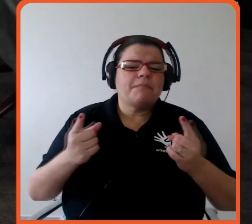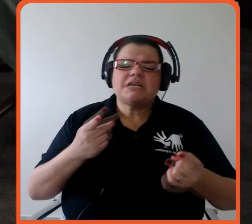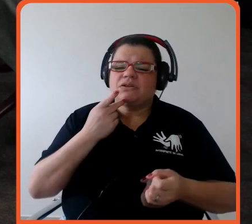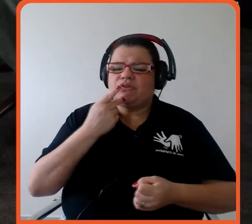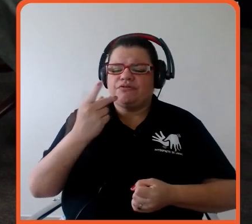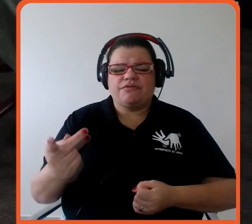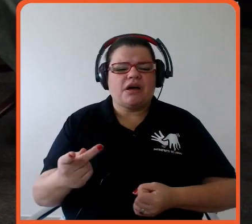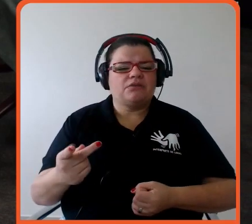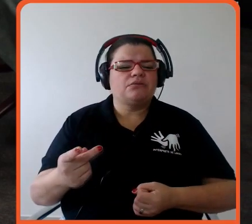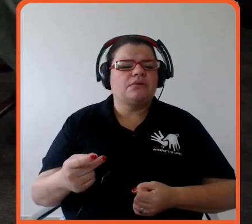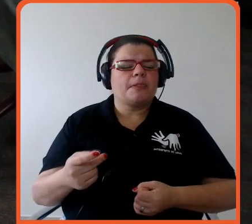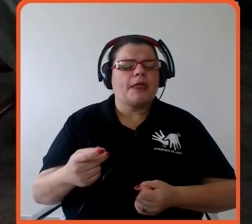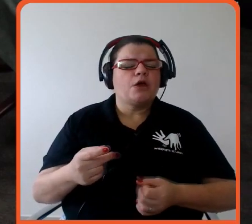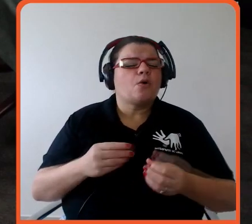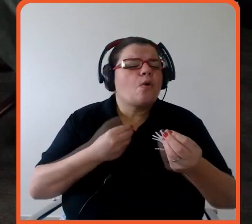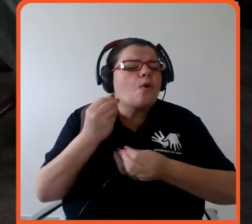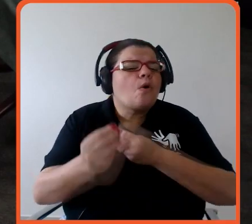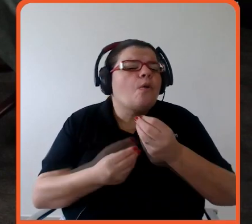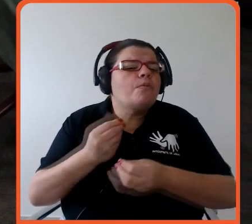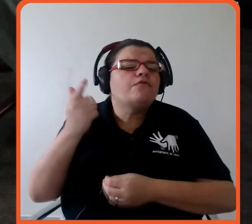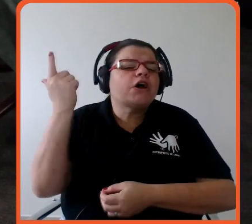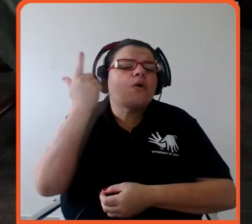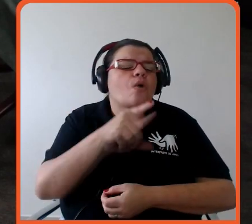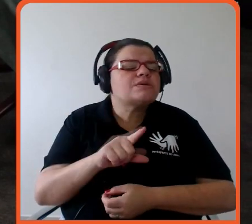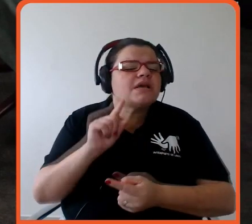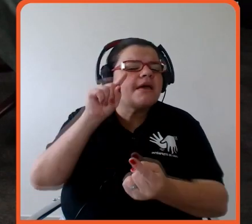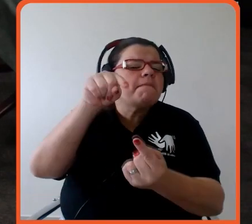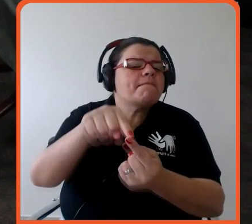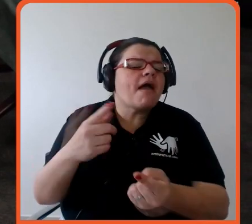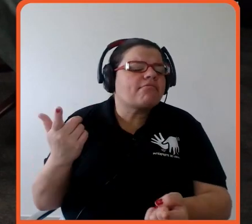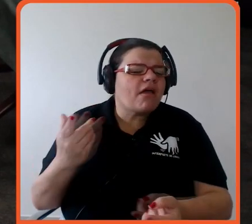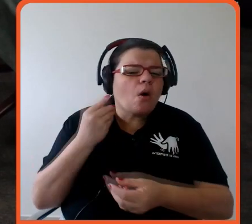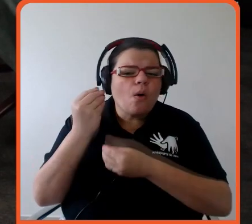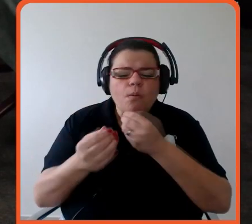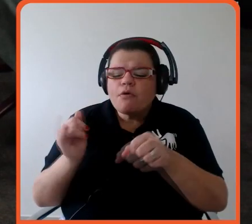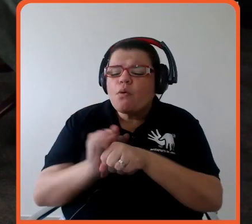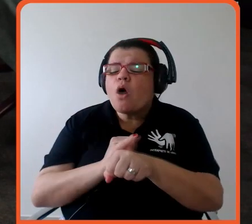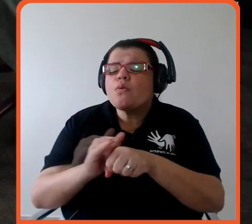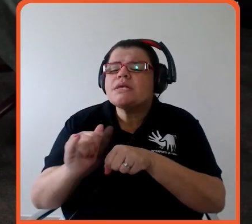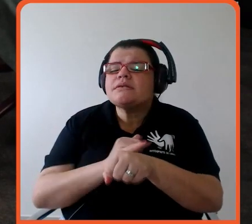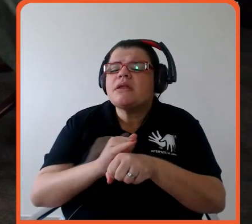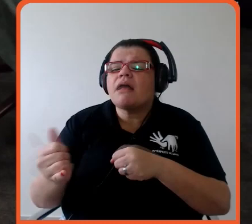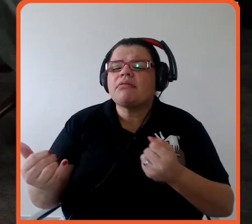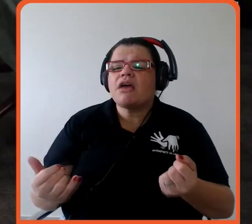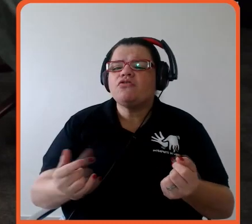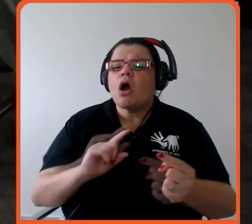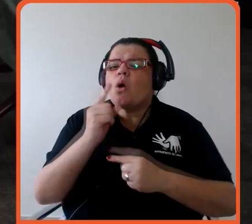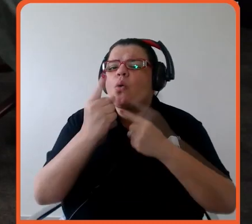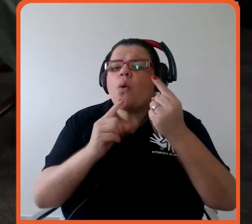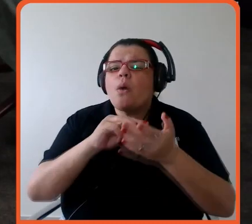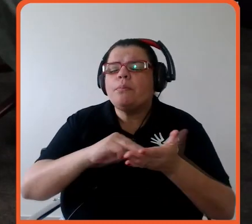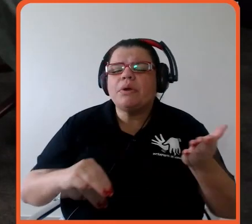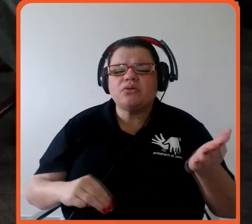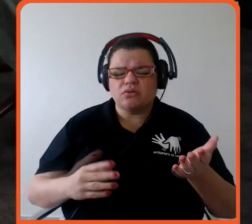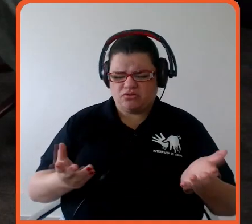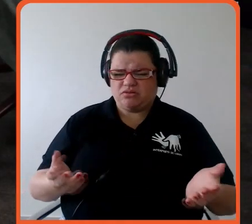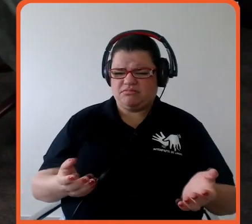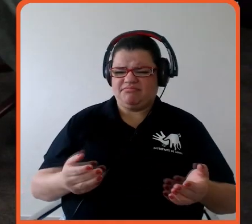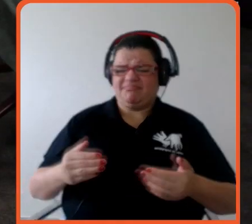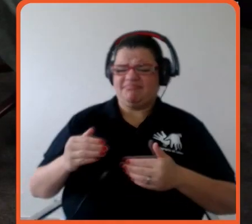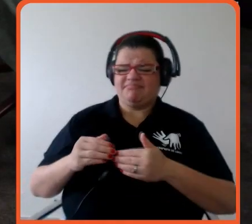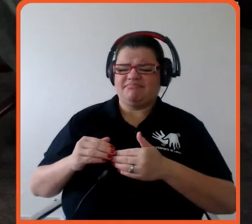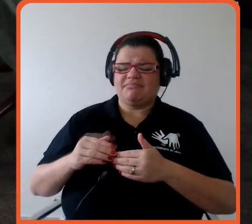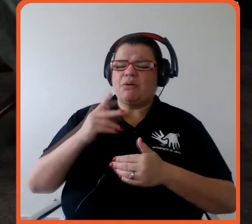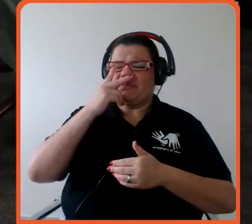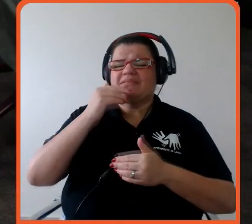qual que é o meu plano de exercícios eu não falo absolutamente nada porque isso está jogado lá na frente não tem caminho nenhum então acho que esse é um aspecto